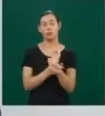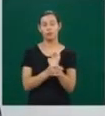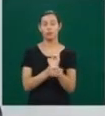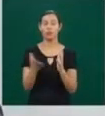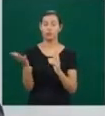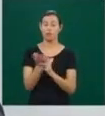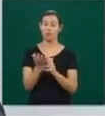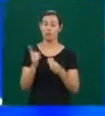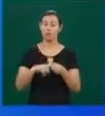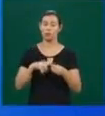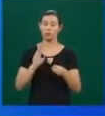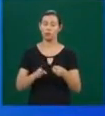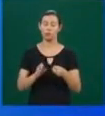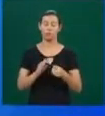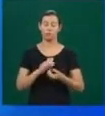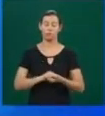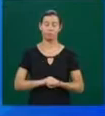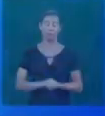intervalo e volta já.